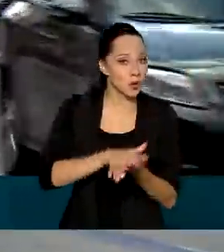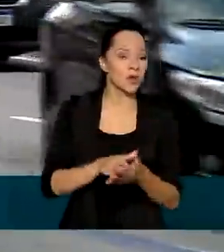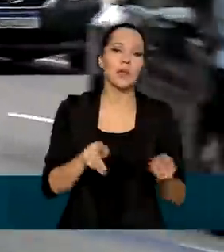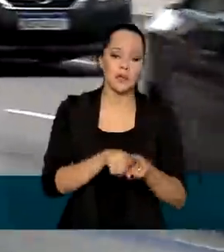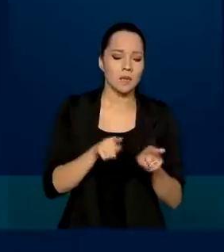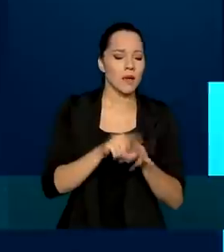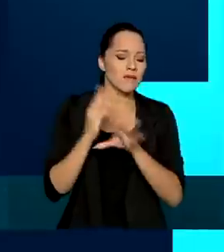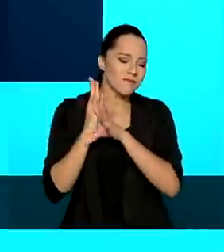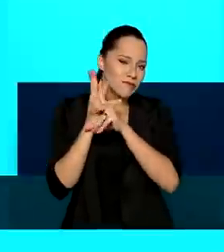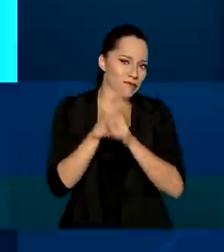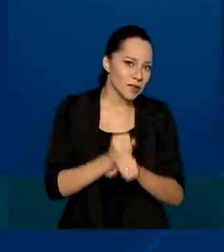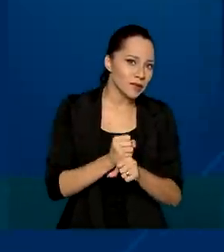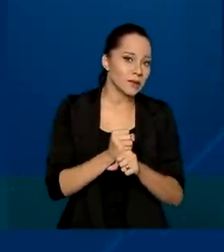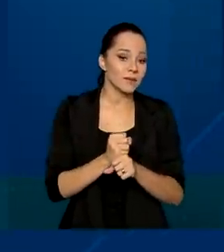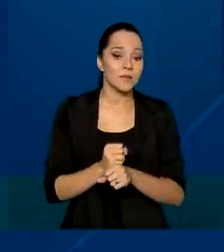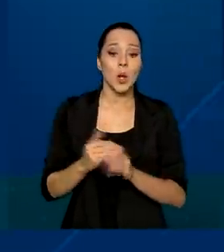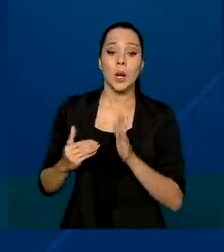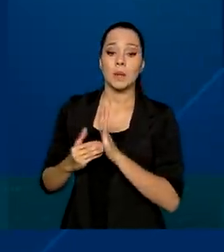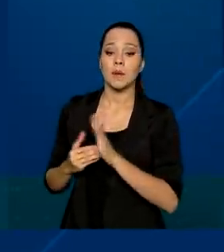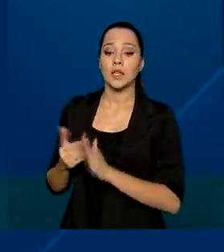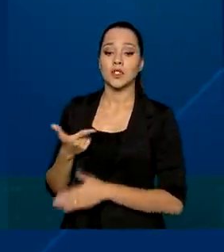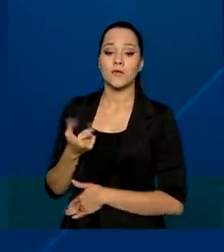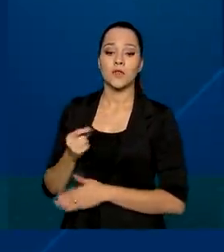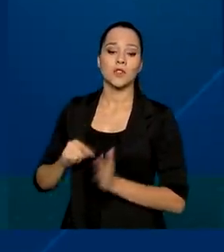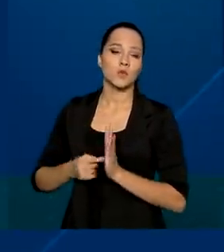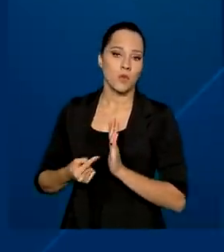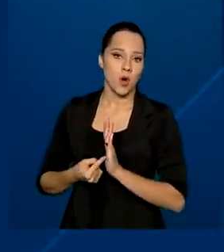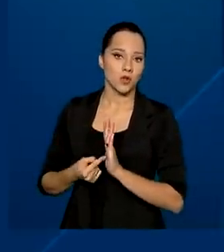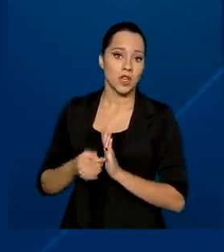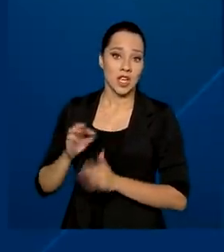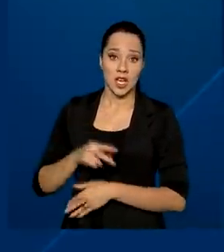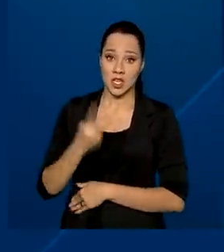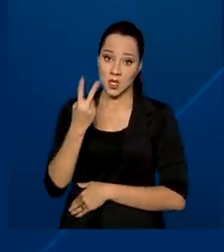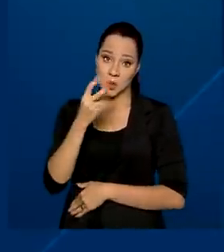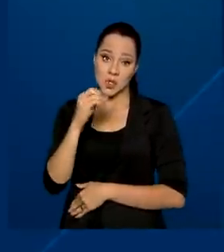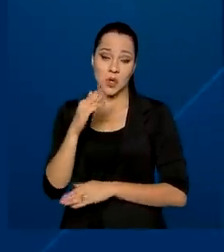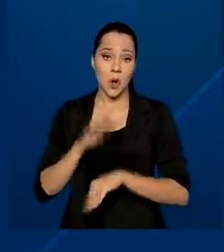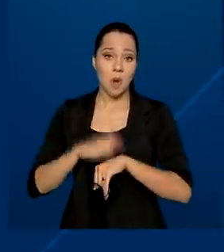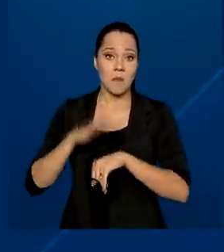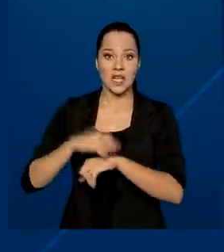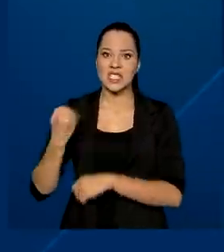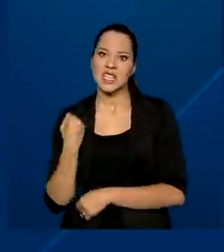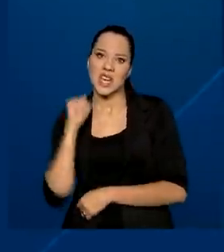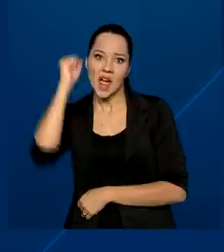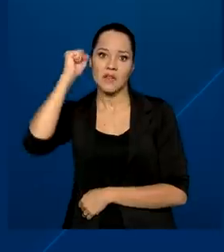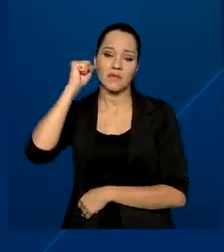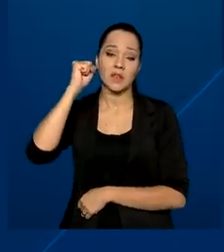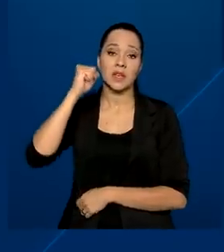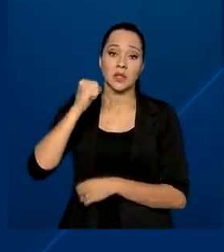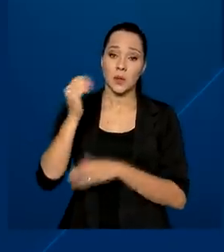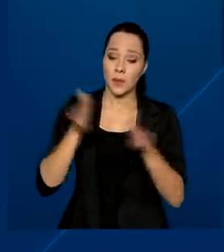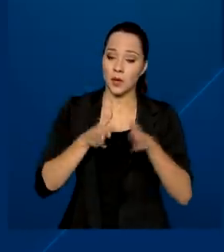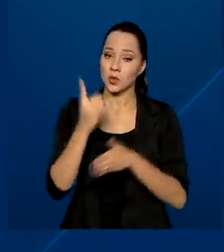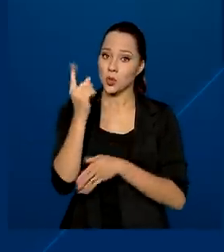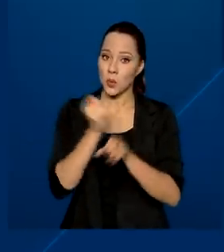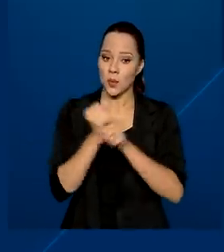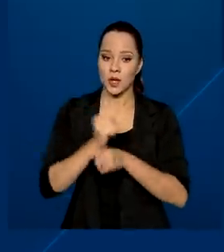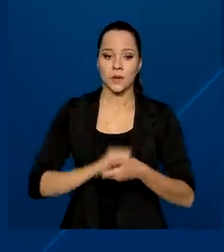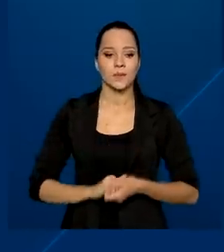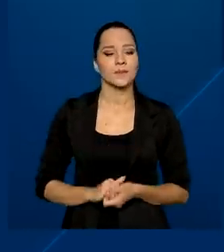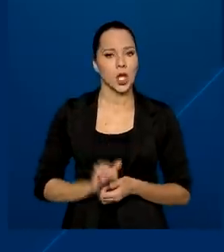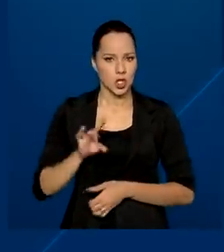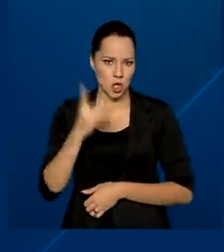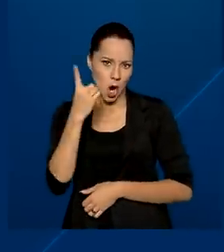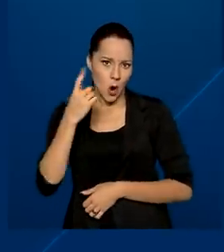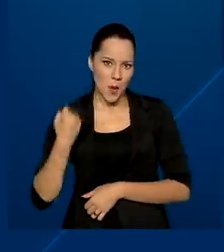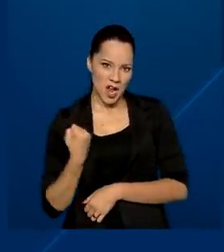foi revisada. O limite fica em 20 pontos para quem tem duas ou mais infrações gravíssimas dentro de um ano. Com apenas uma